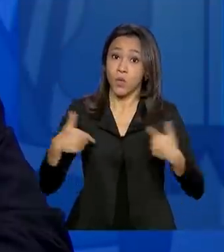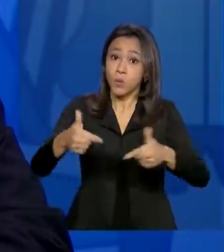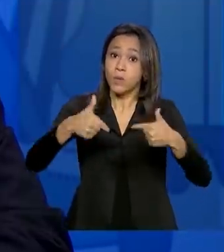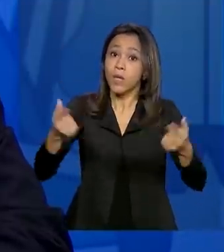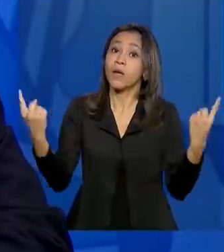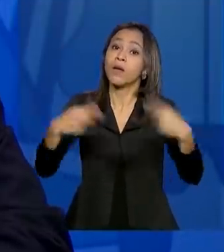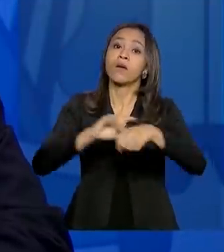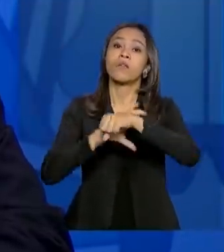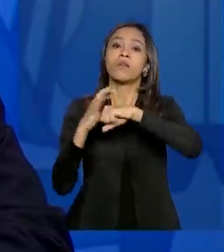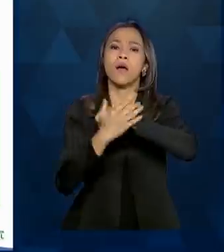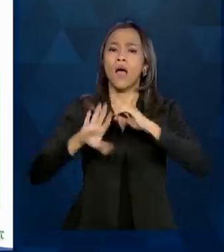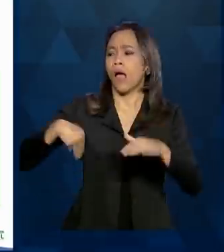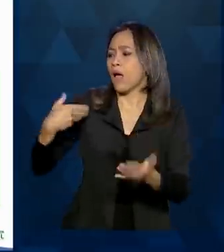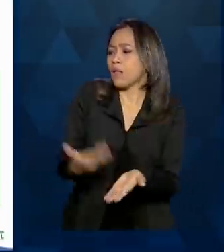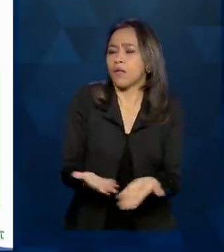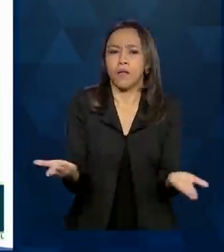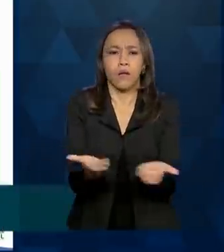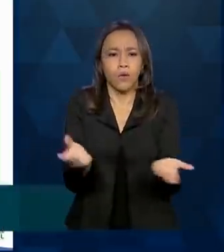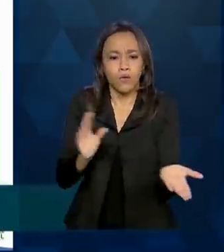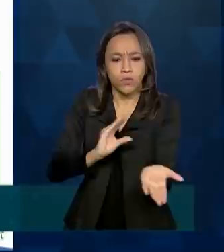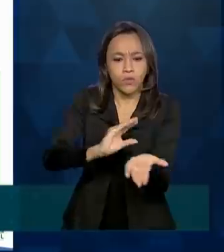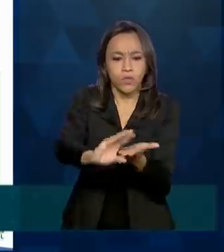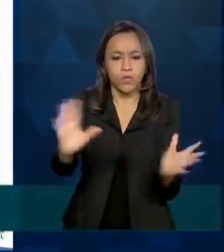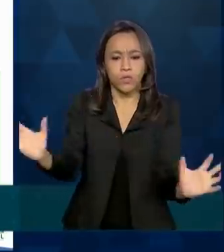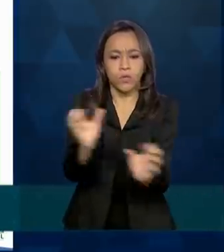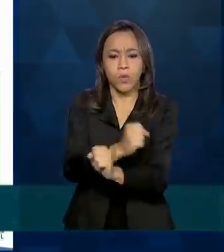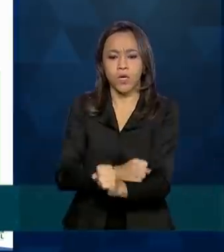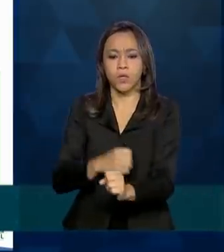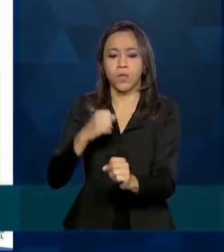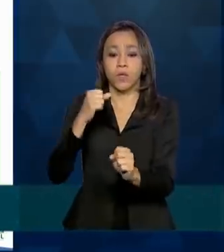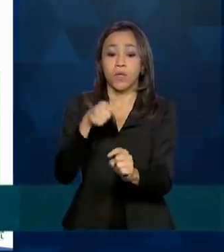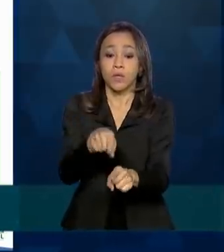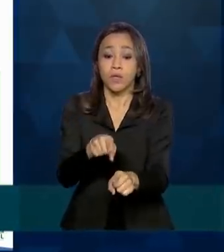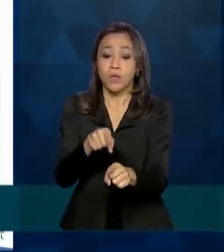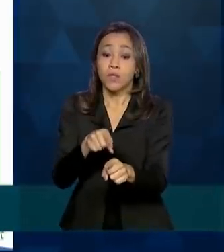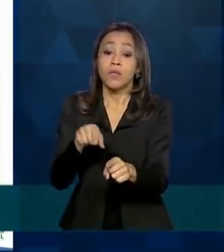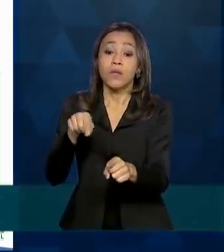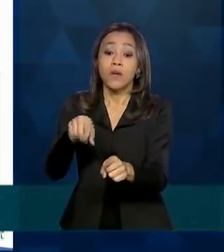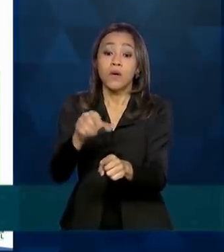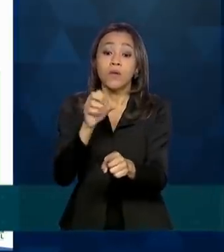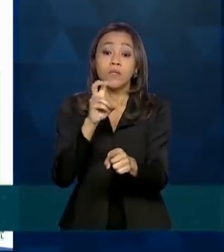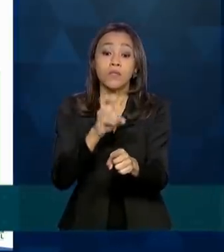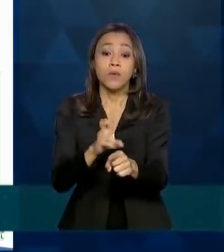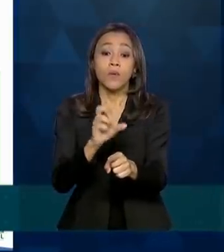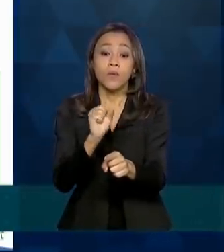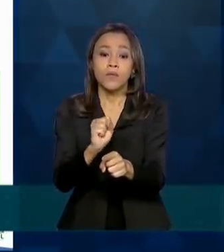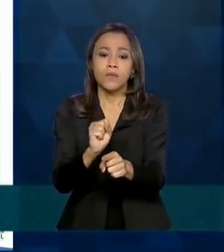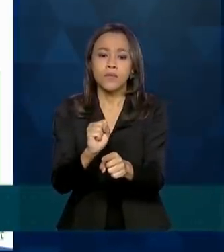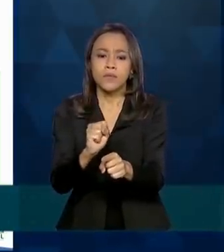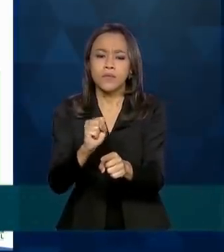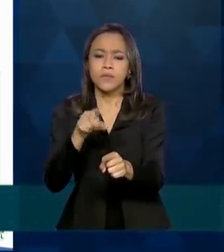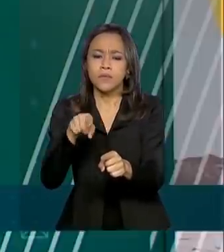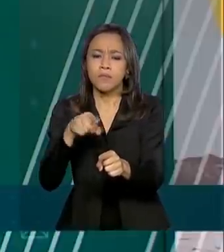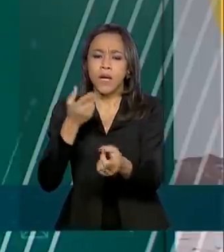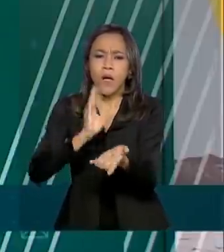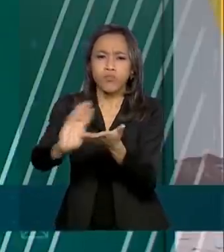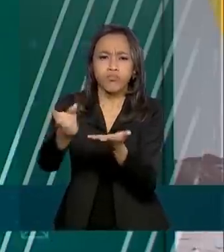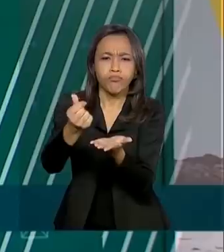governo federal já repassou um total de 25 bilhões de reais para uso exclusivo no combate à doença.